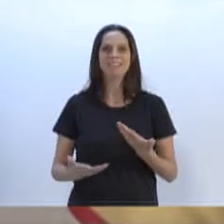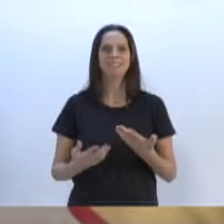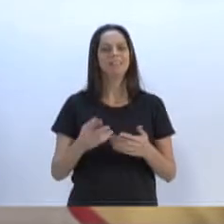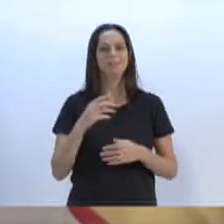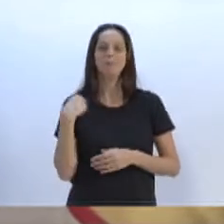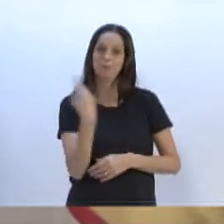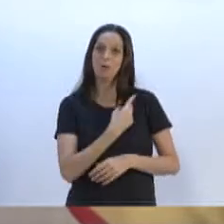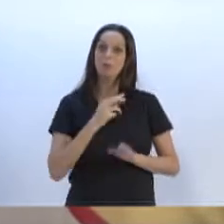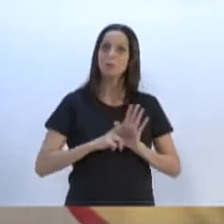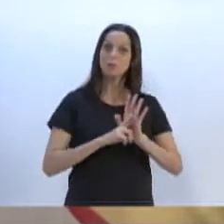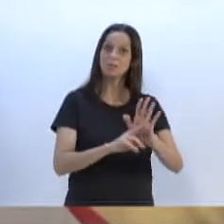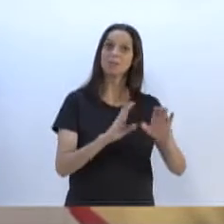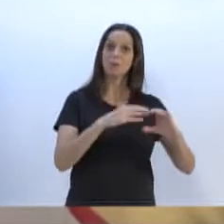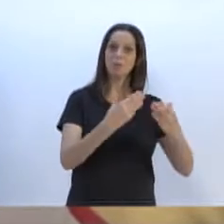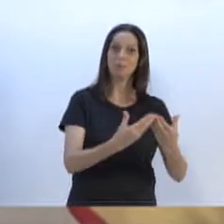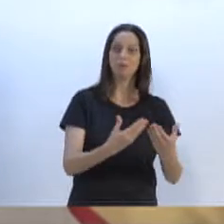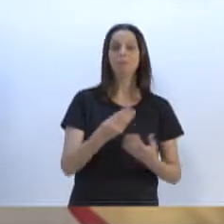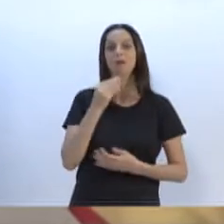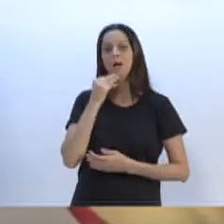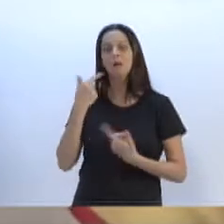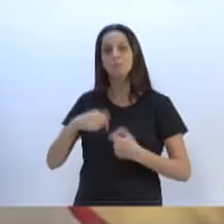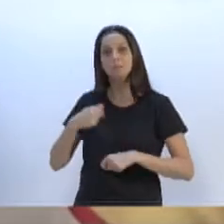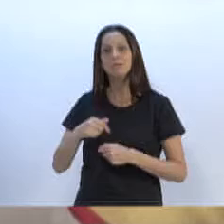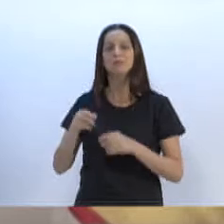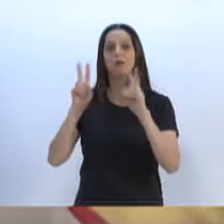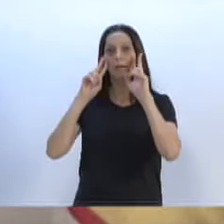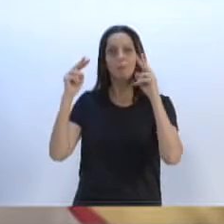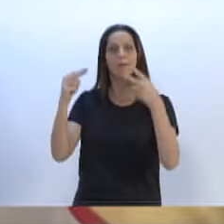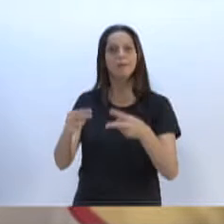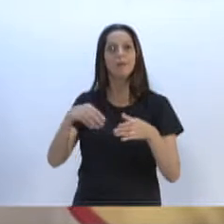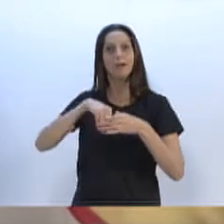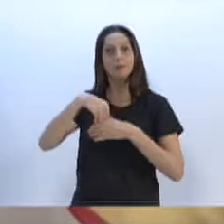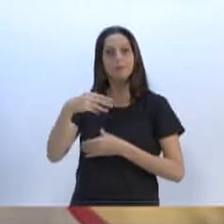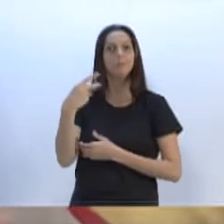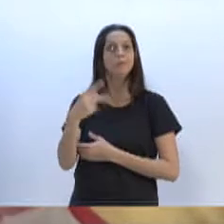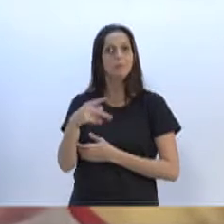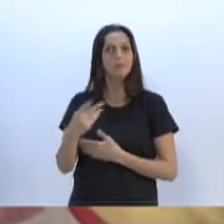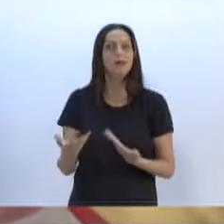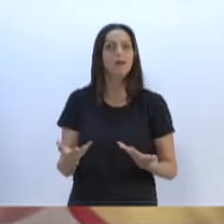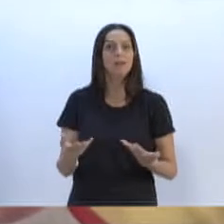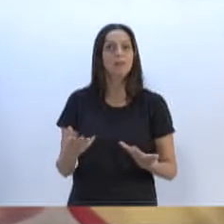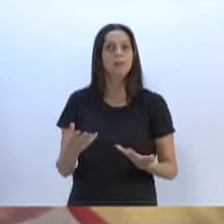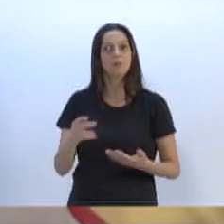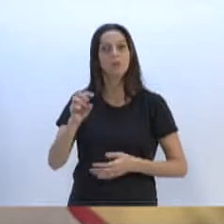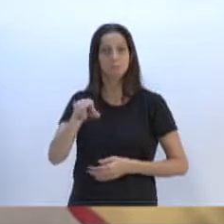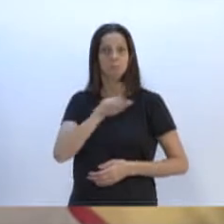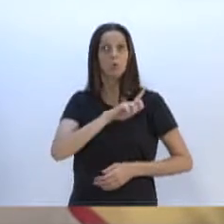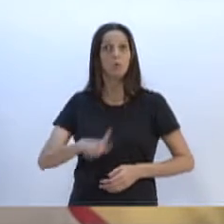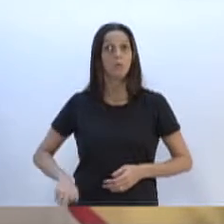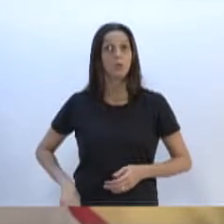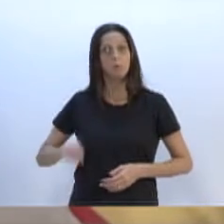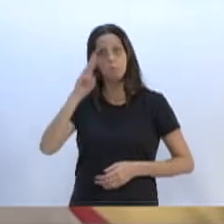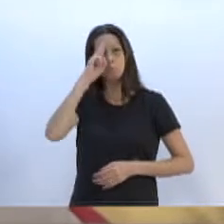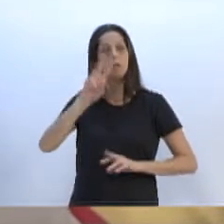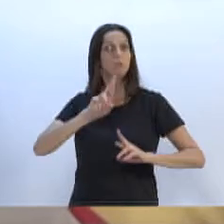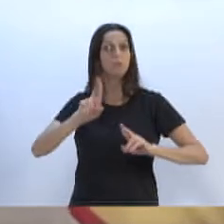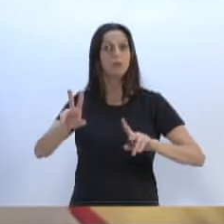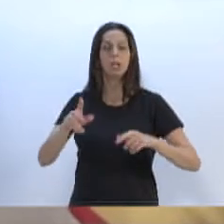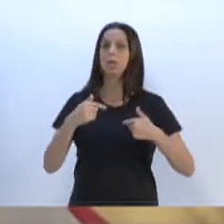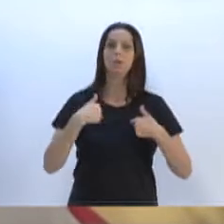reconhecer a atitude dele, porque, convenhamos, ele é diferente. Não votei nele,